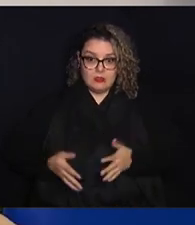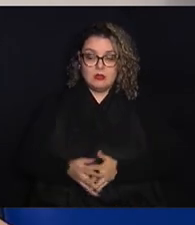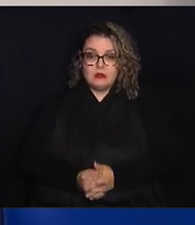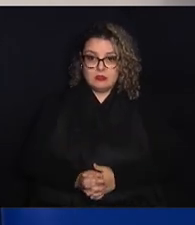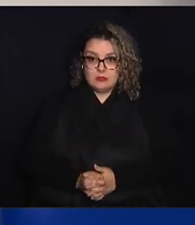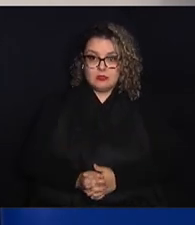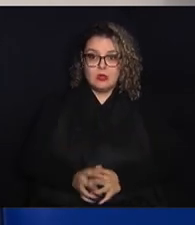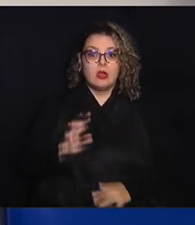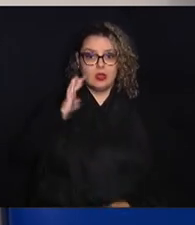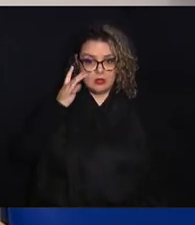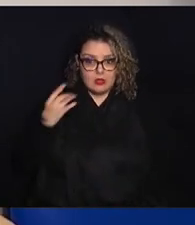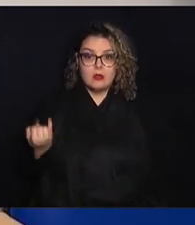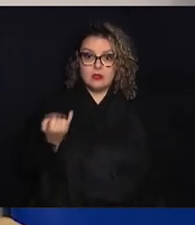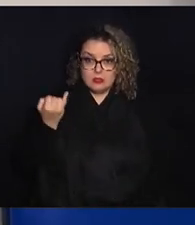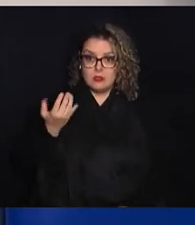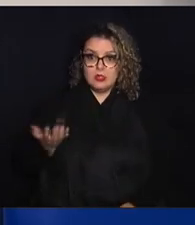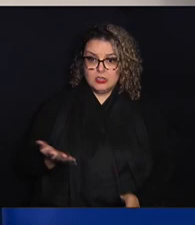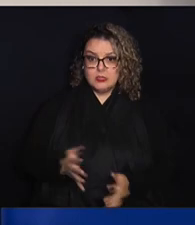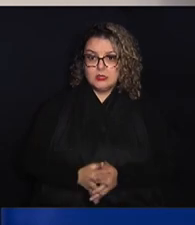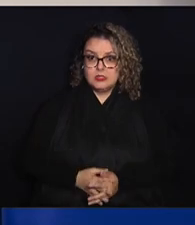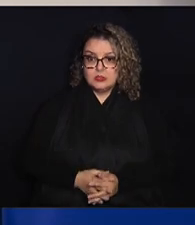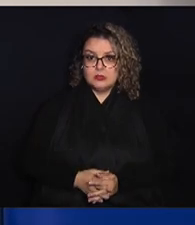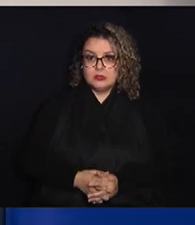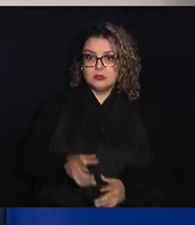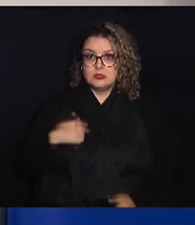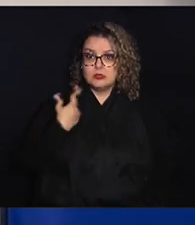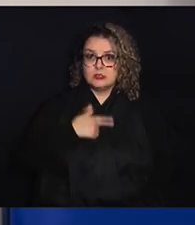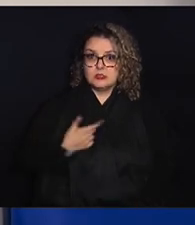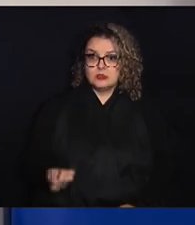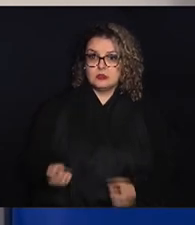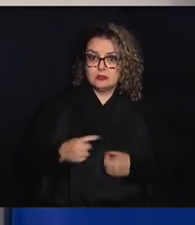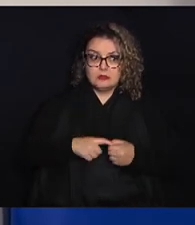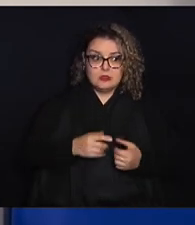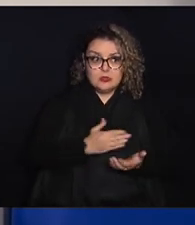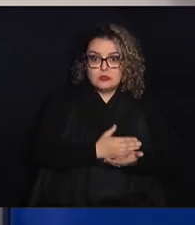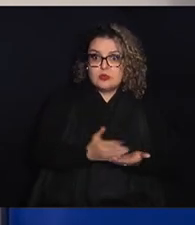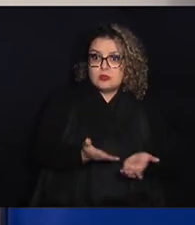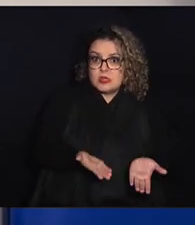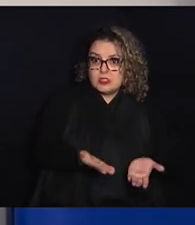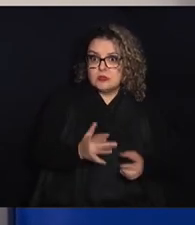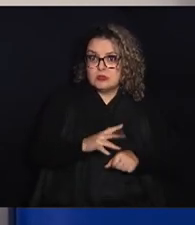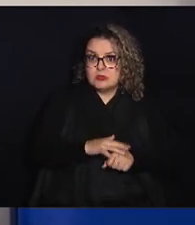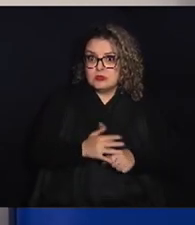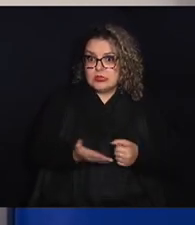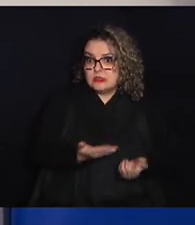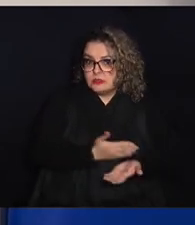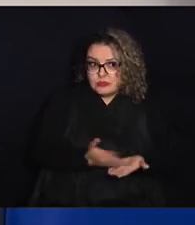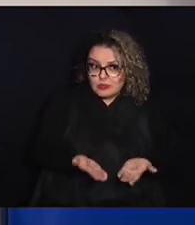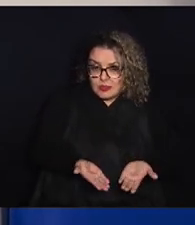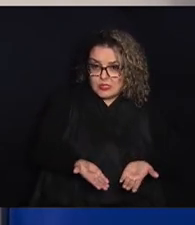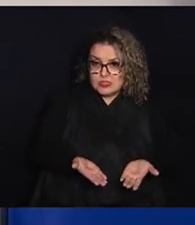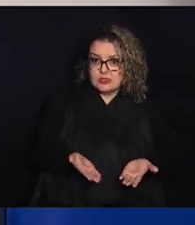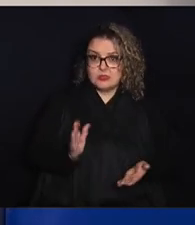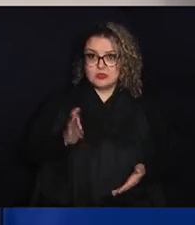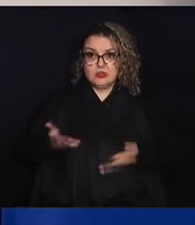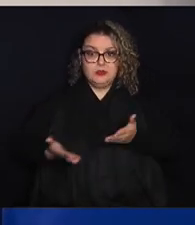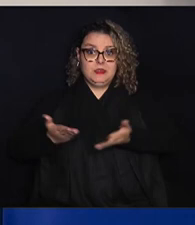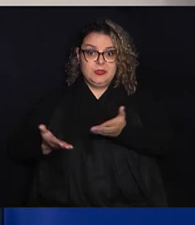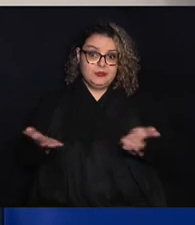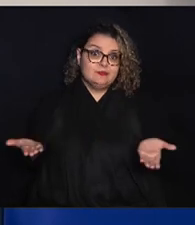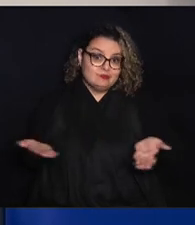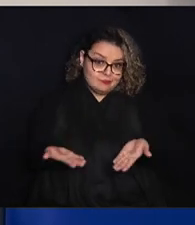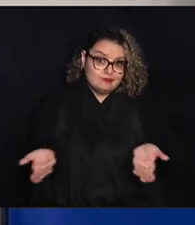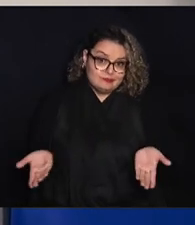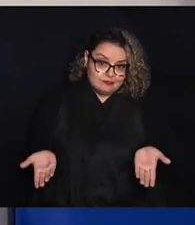Eu acho importante, porque a gente vai voltar a estaca zero, com as doenças da estaca zero. Já temos que lidar com as atuais,